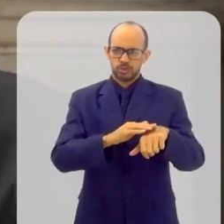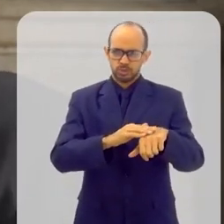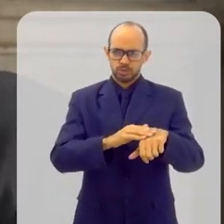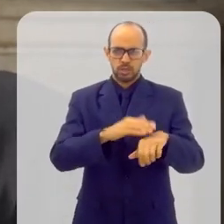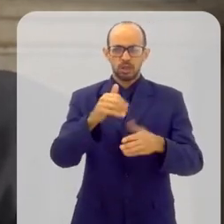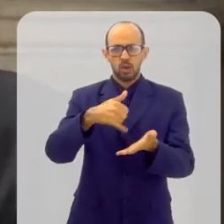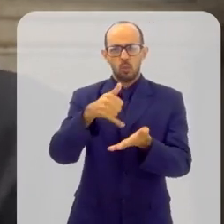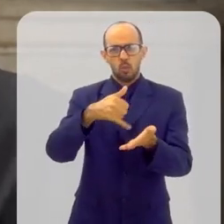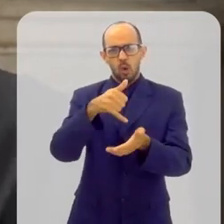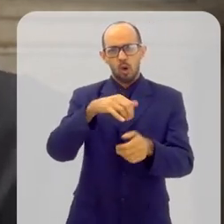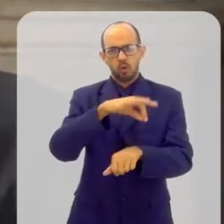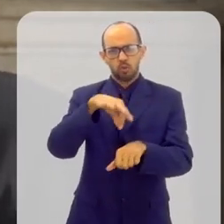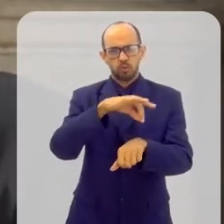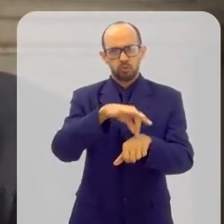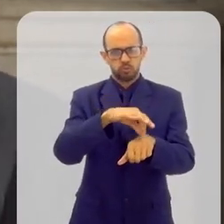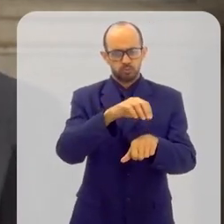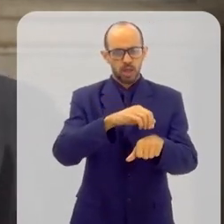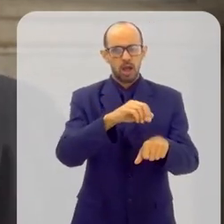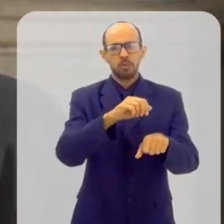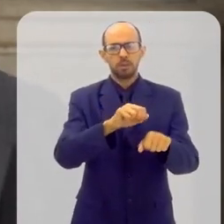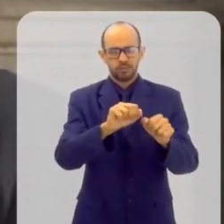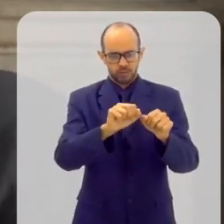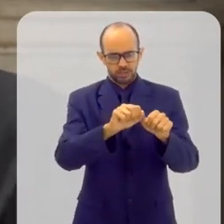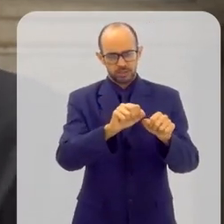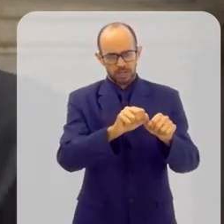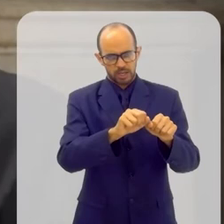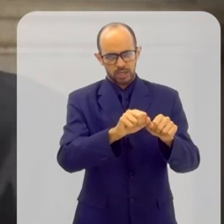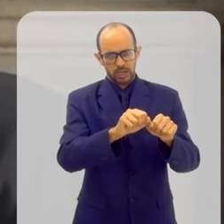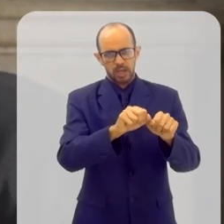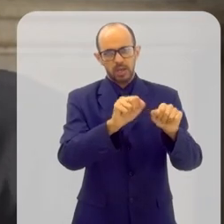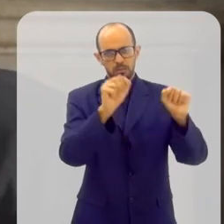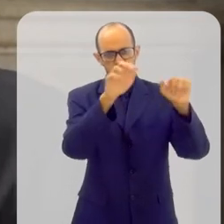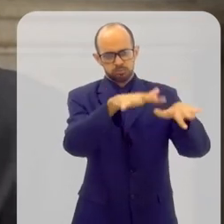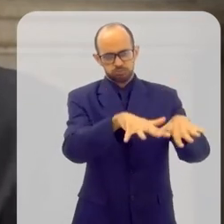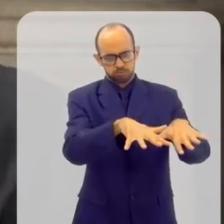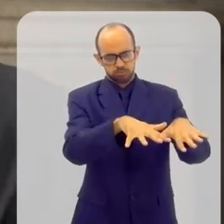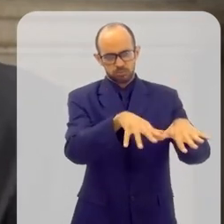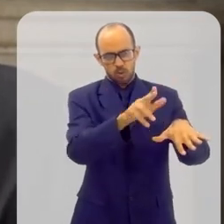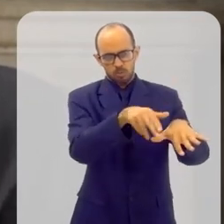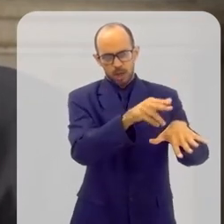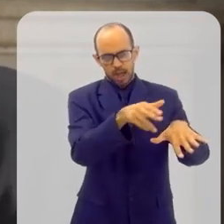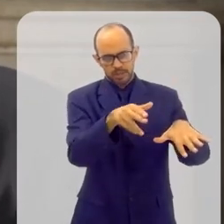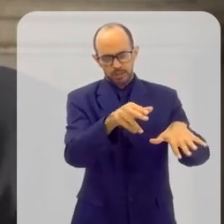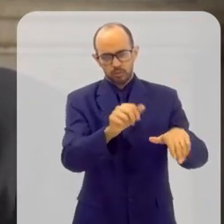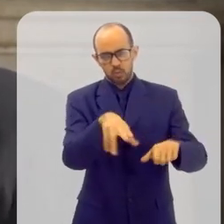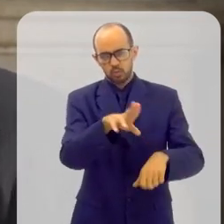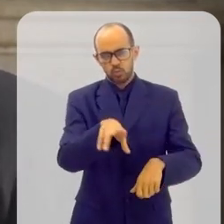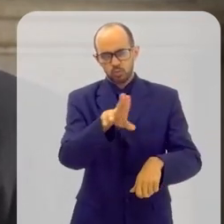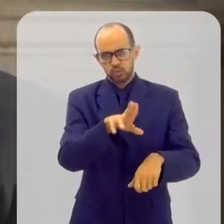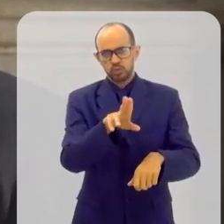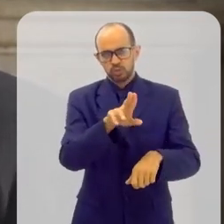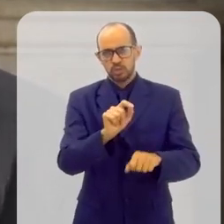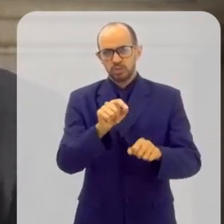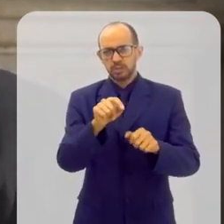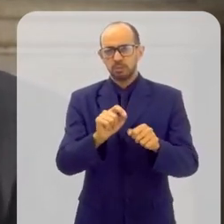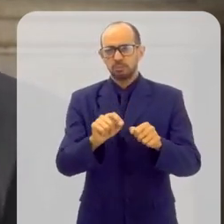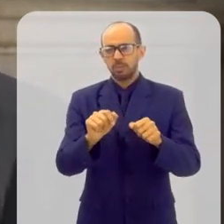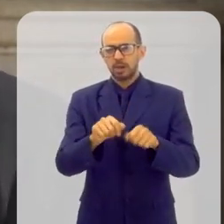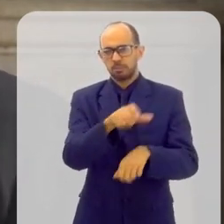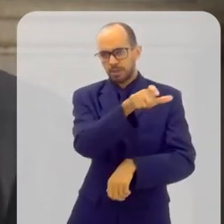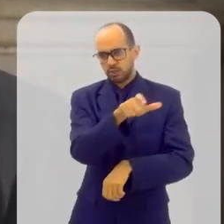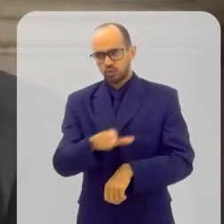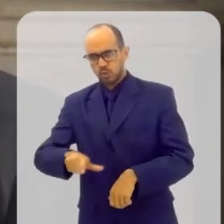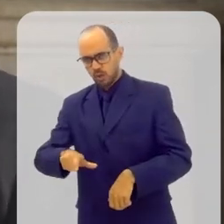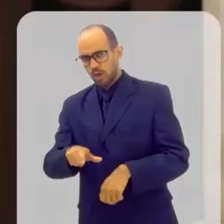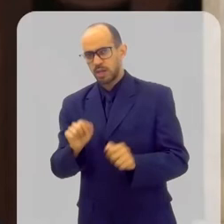óleo abençoado, chamado óleo da unção dos enfermos, em que o padre, usando esse óleo para ungir a